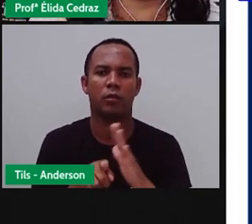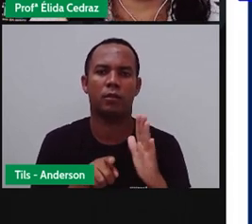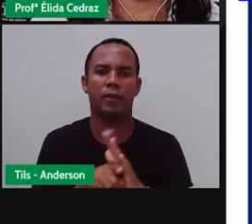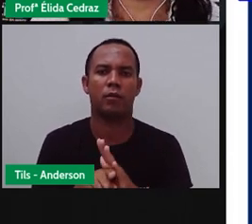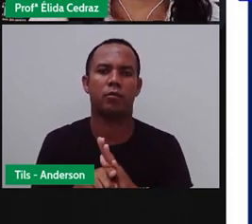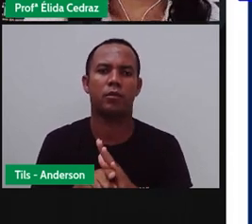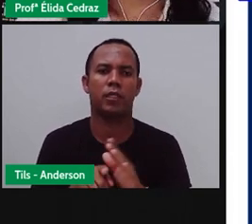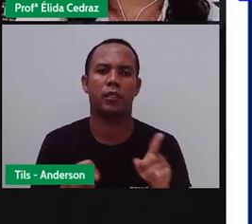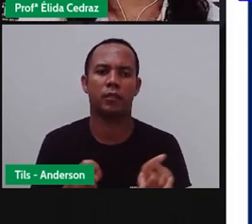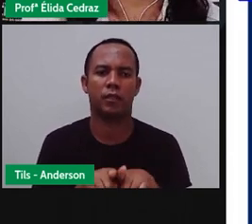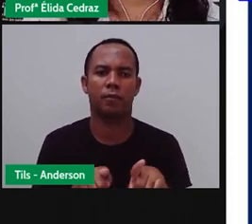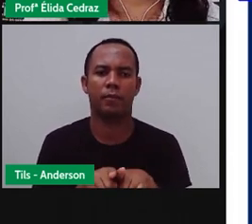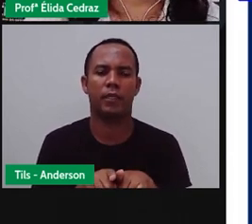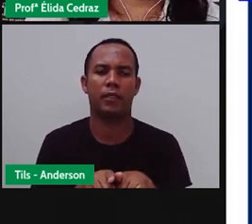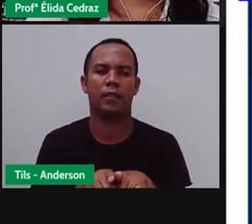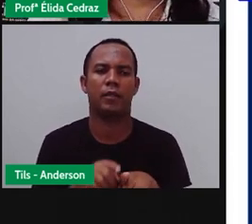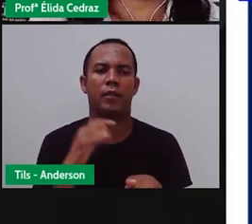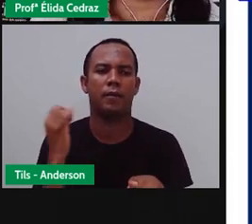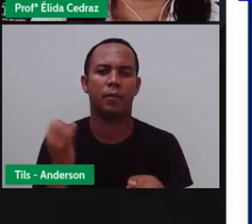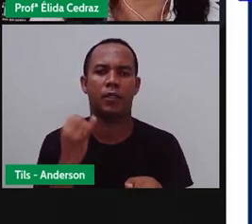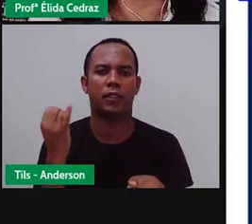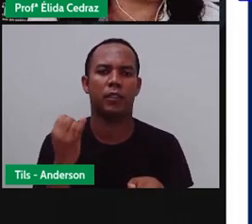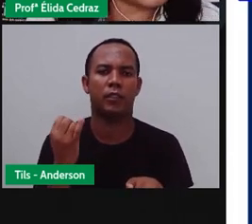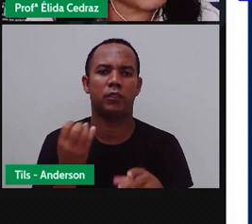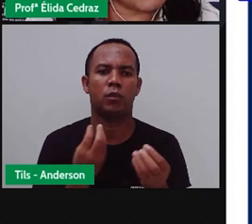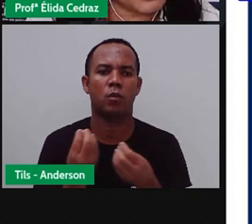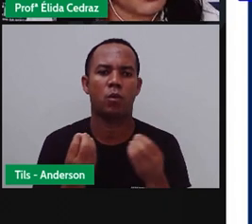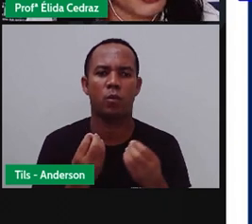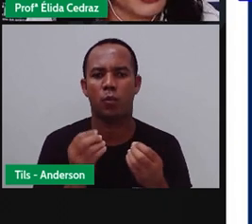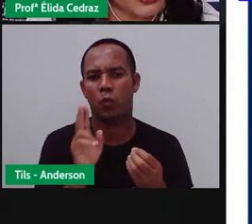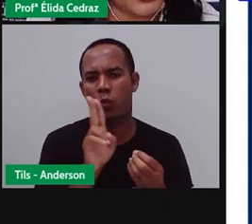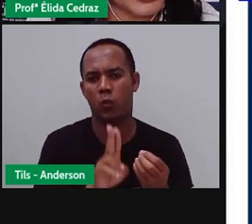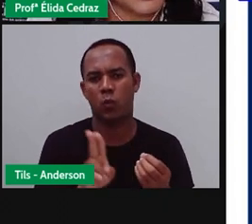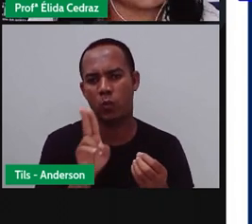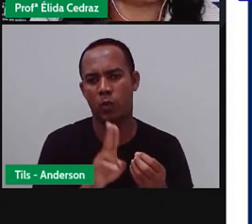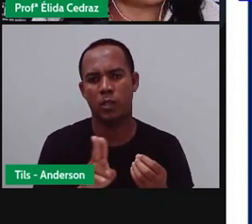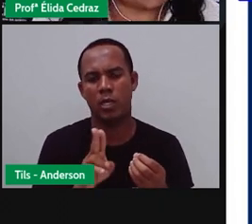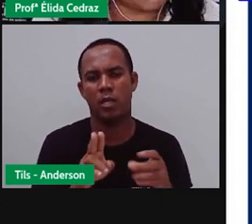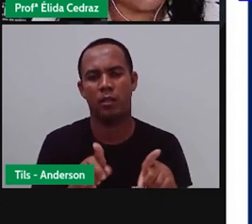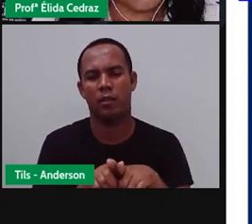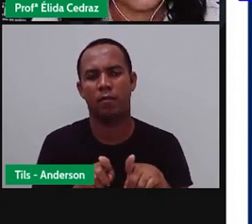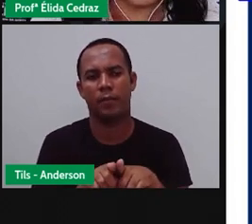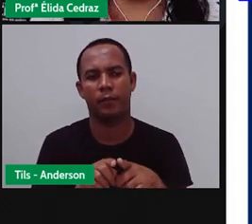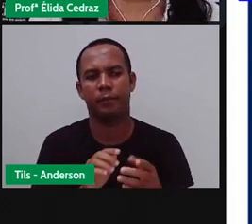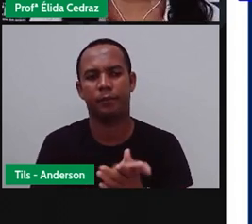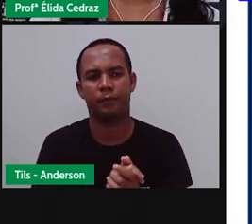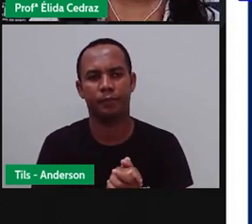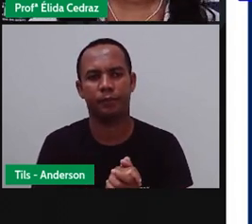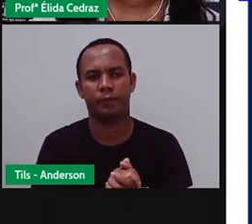essas perguntas que nós vamos utilizar durante as próximas aulas. Tá bom?